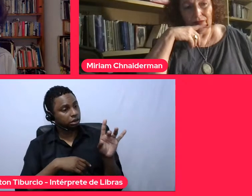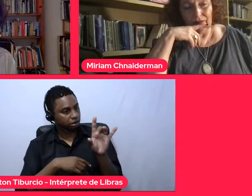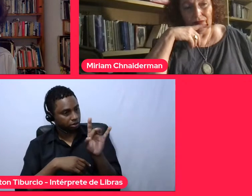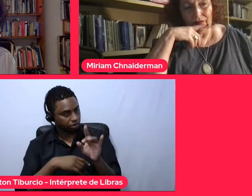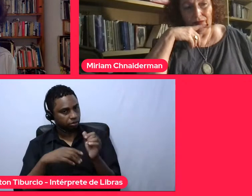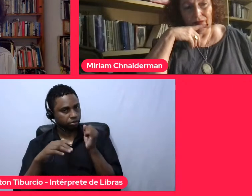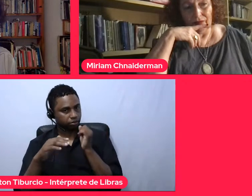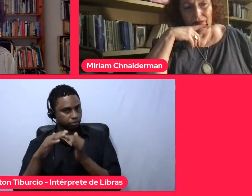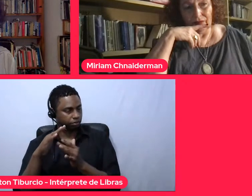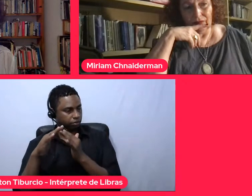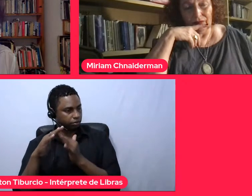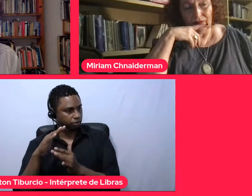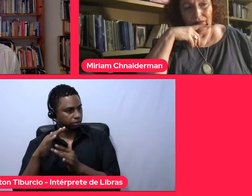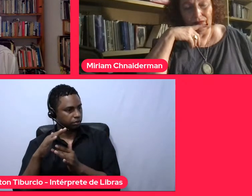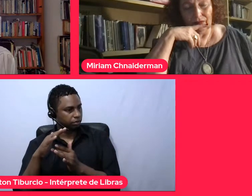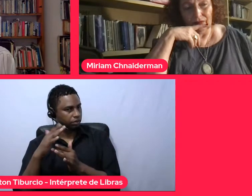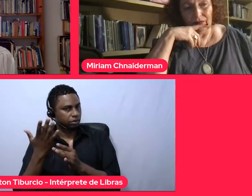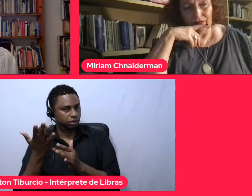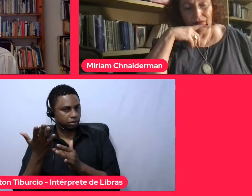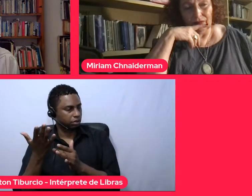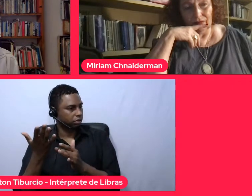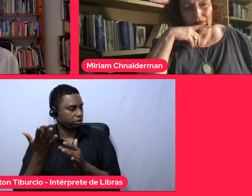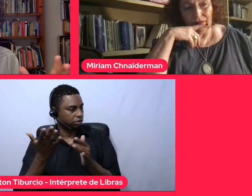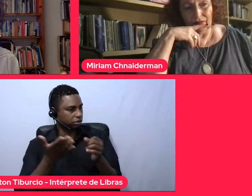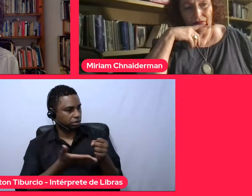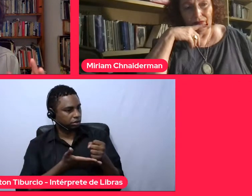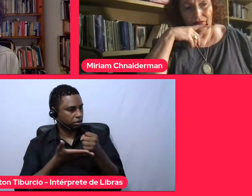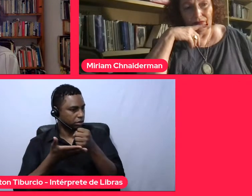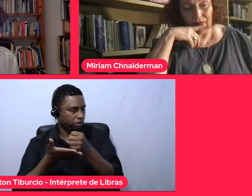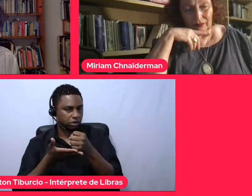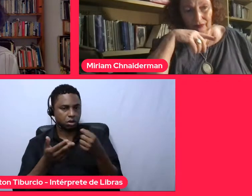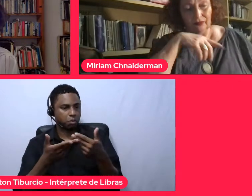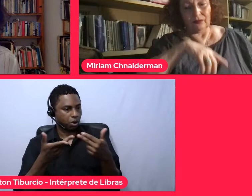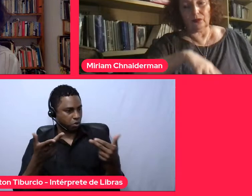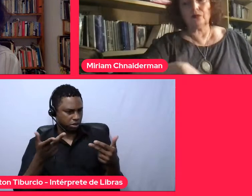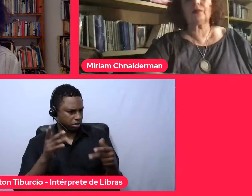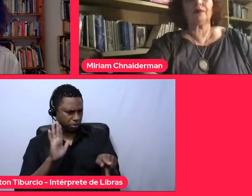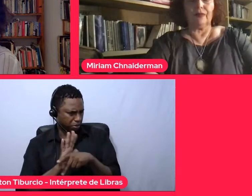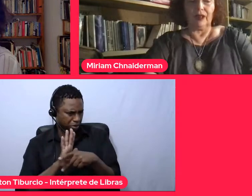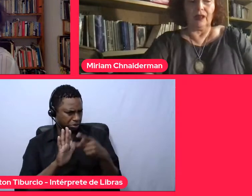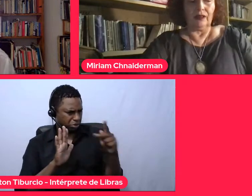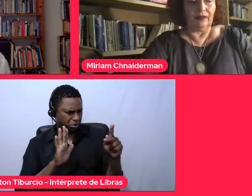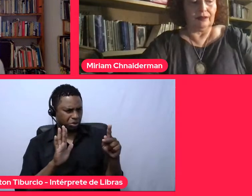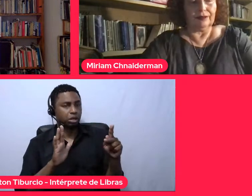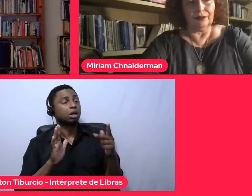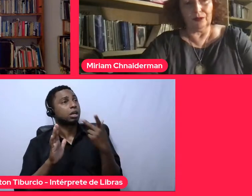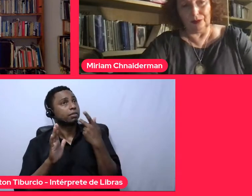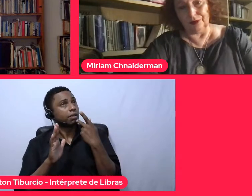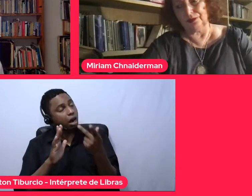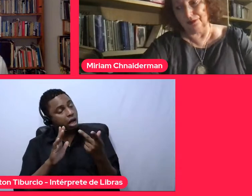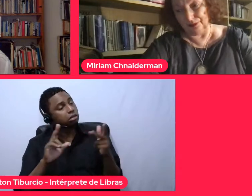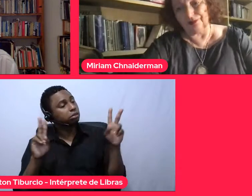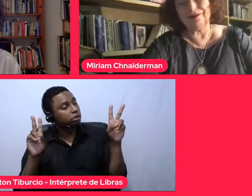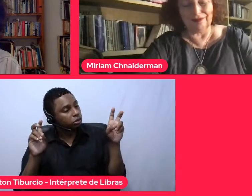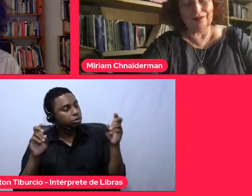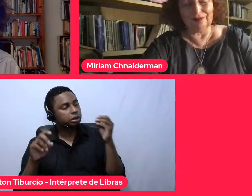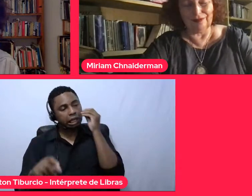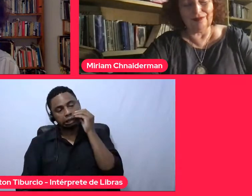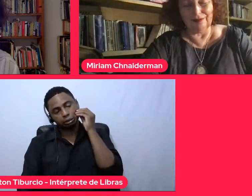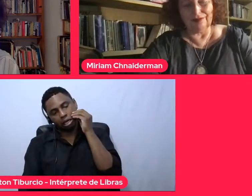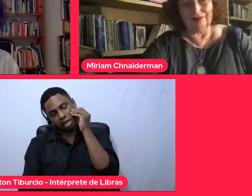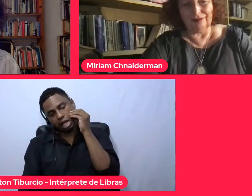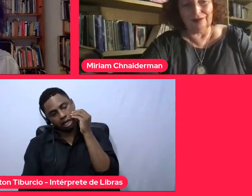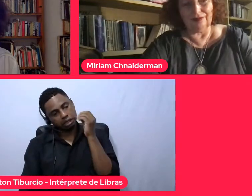levar, trazer no dia da gravação um objeto seu que dissesse muito sobre a sua experiência de